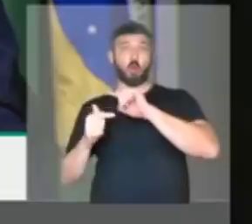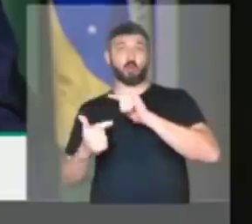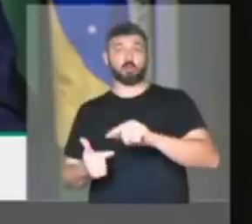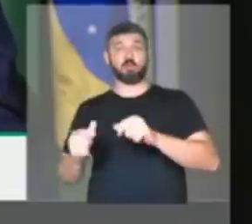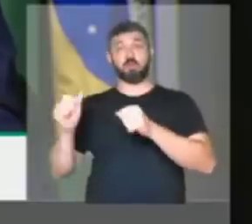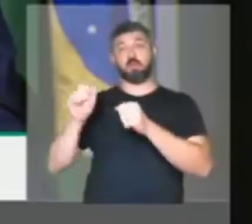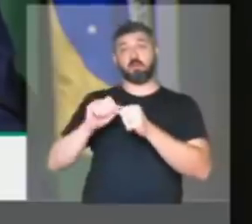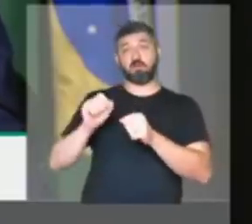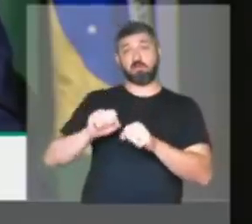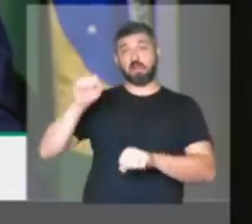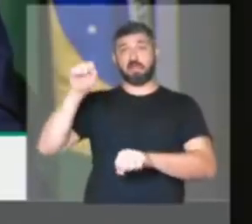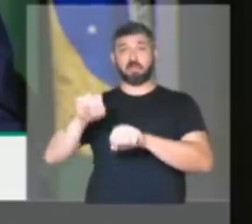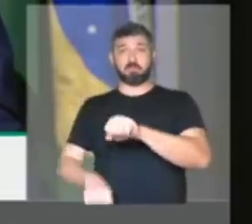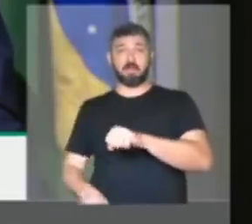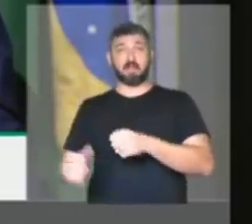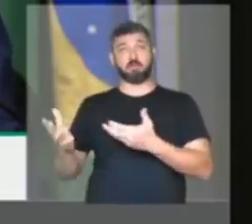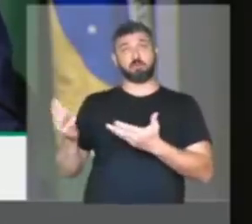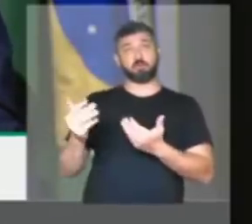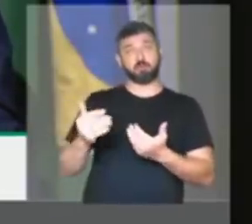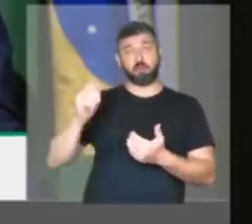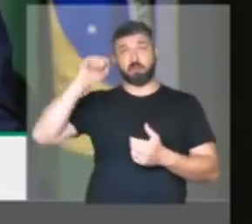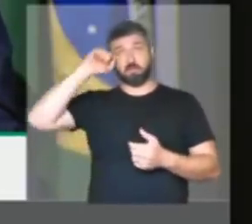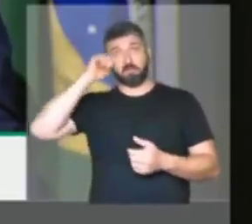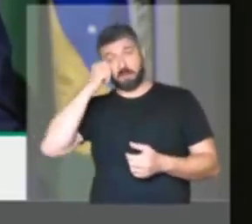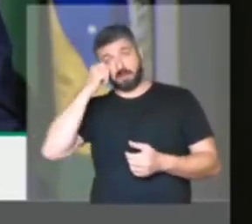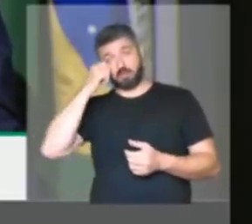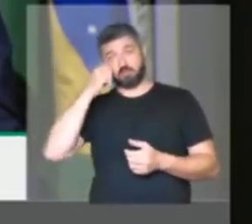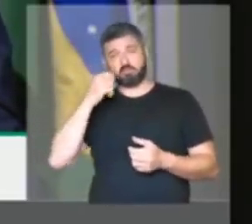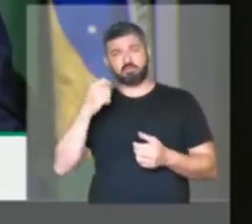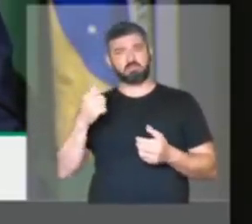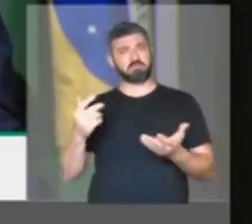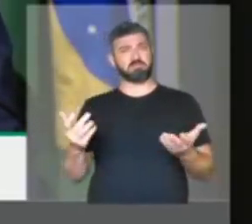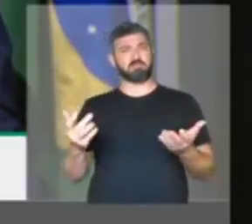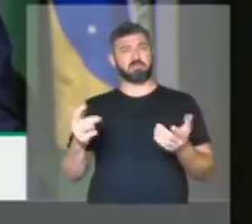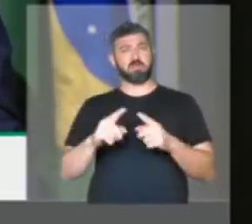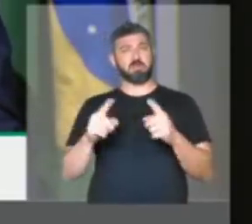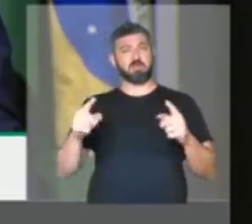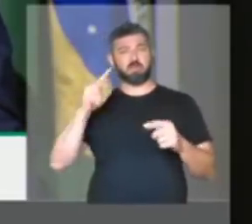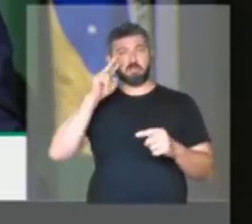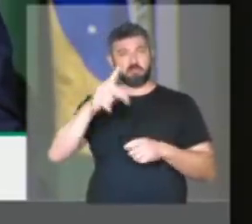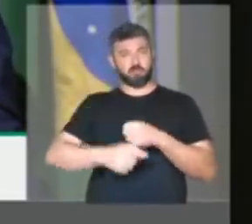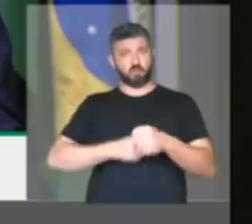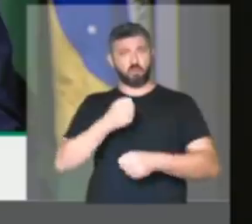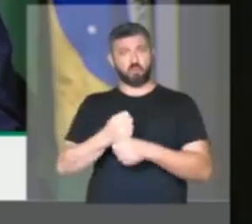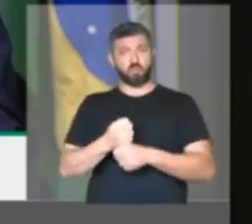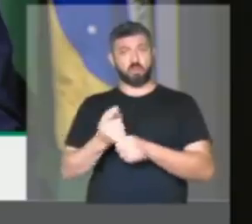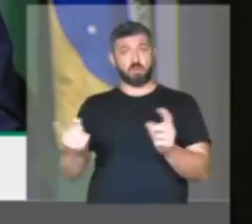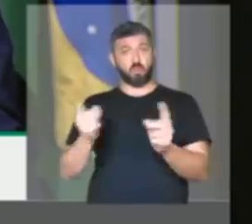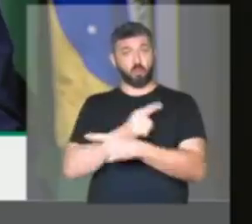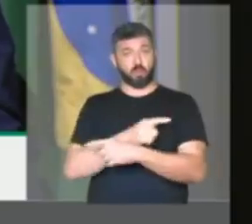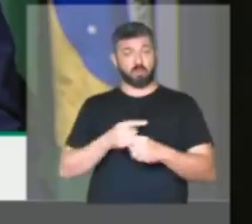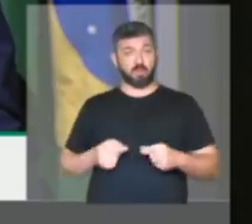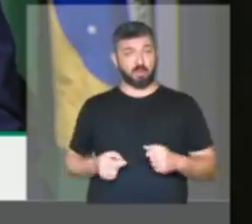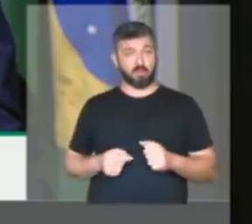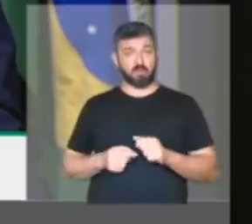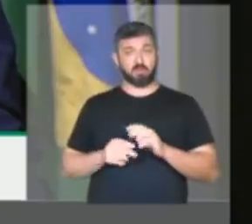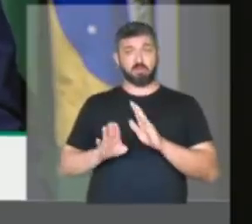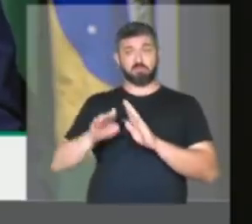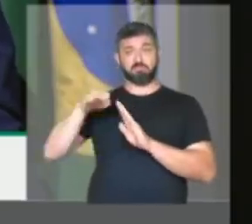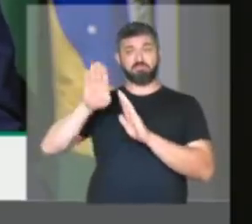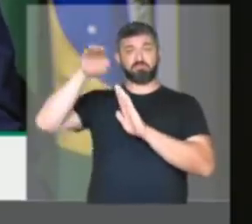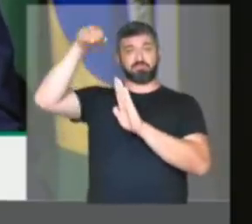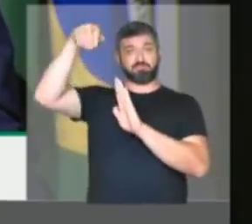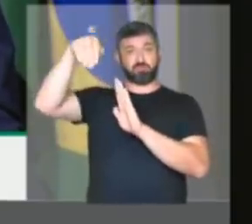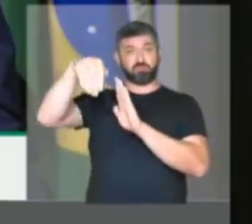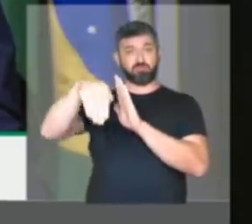promovem o genocídio da juventude negra. E justamente o que a gente viu nesse ano foi o contrário. A diminuição dos